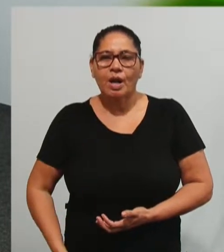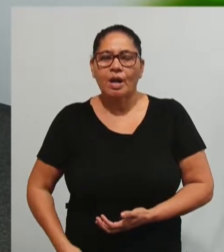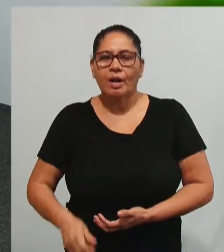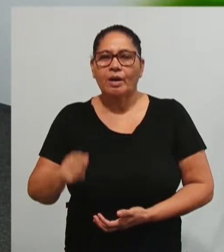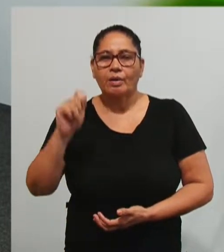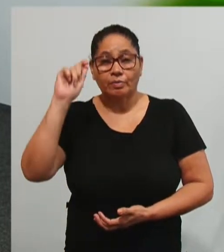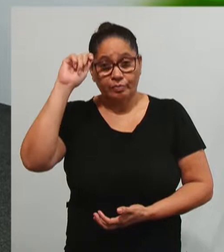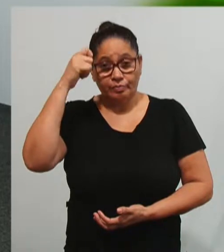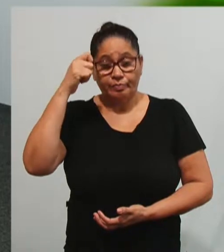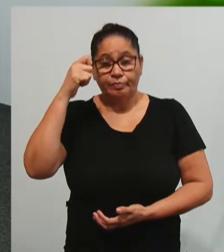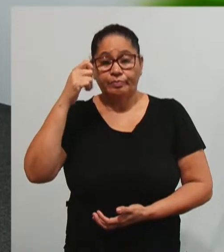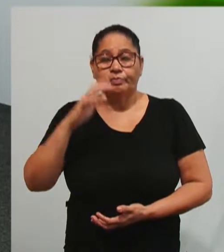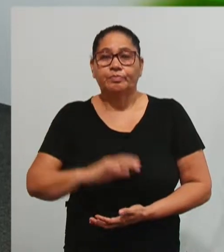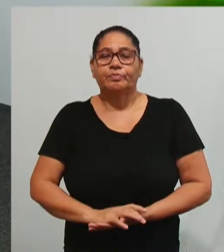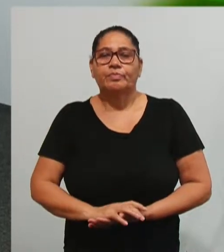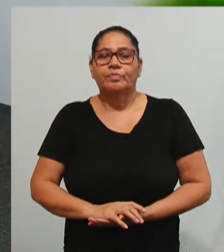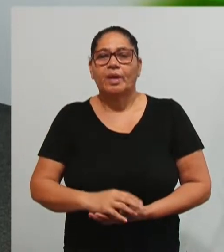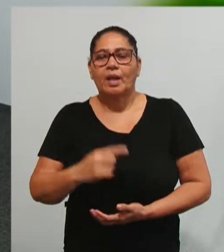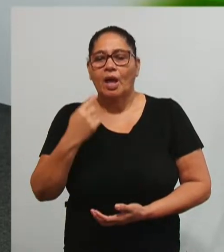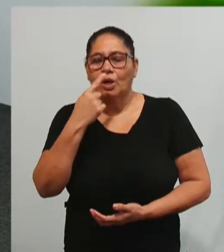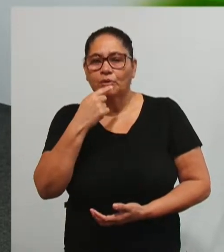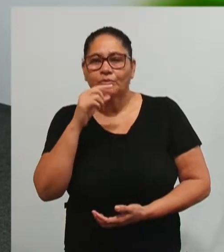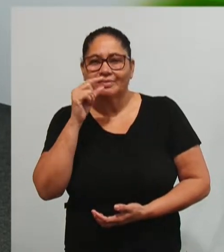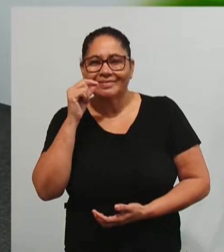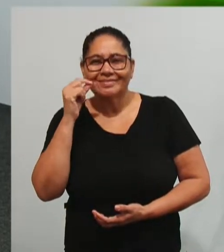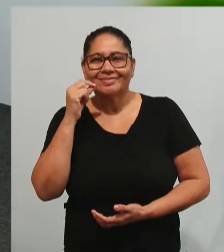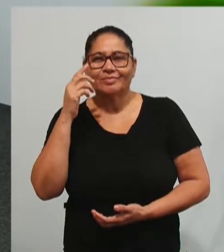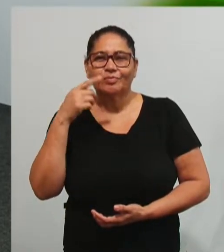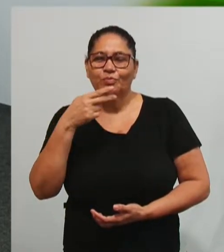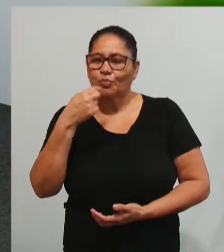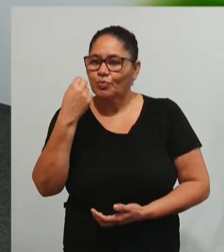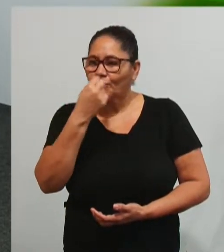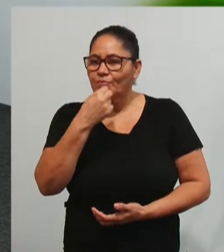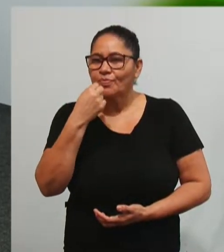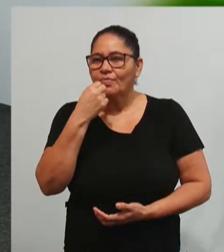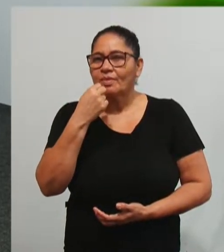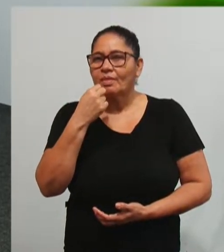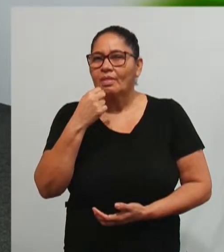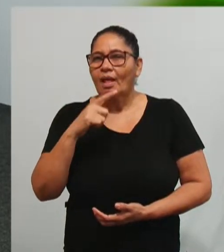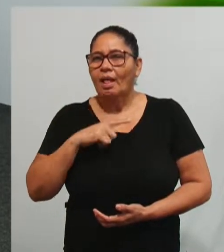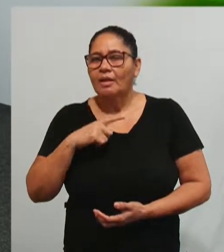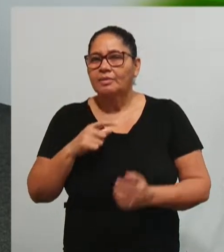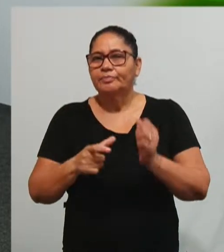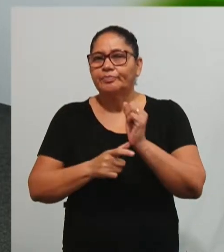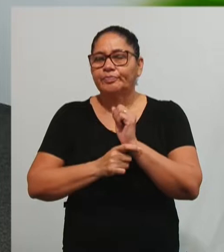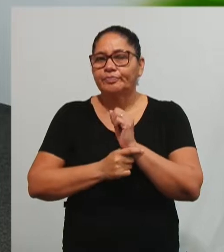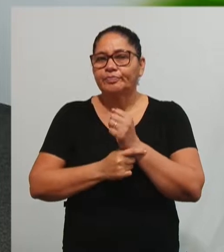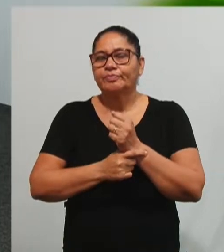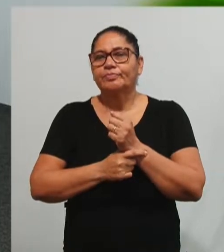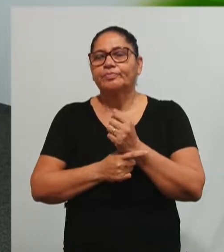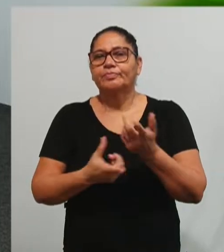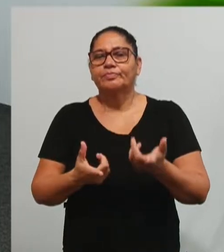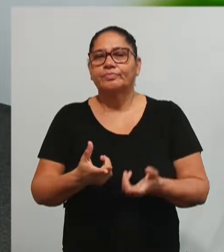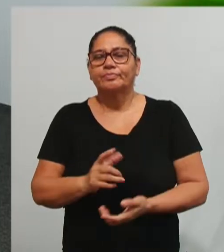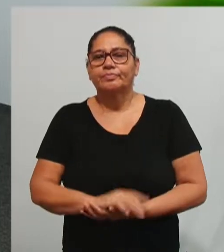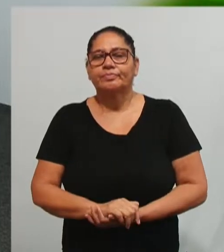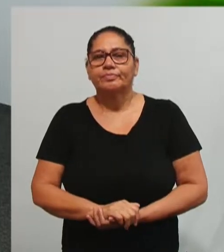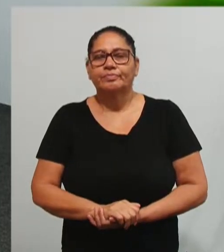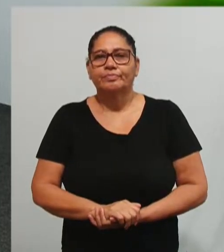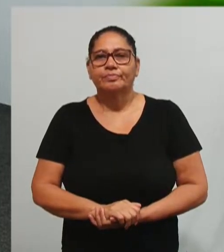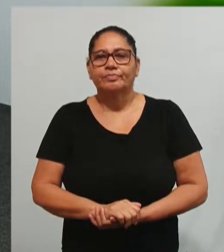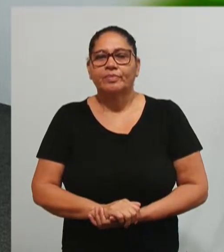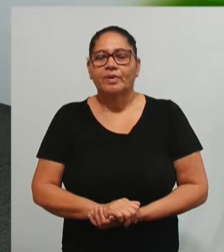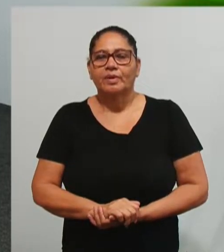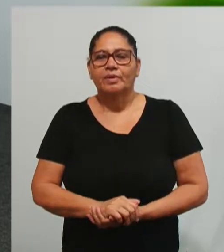tamancos. Estou usando aparelho, estou maquiada, estou usando alguns acessórios e eu estou no